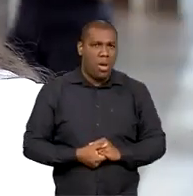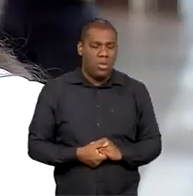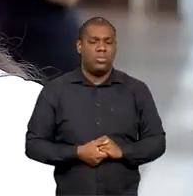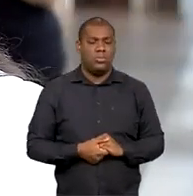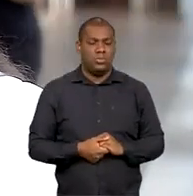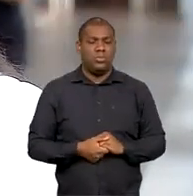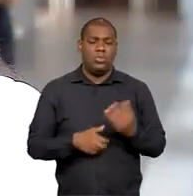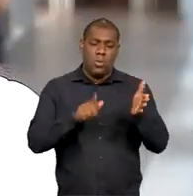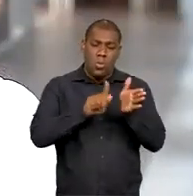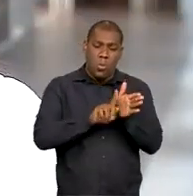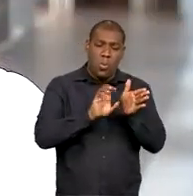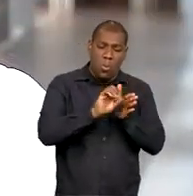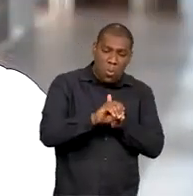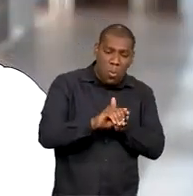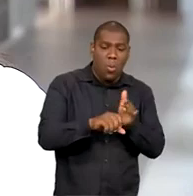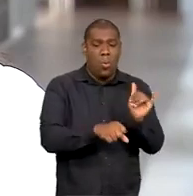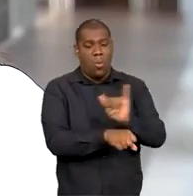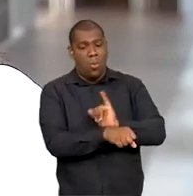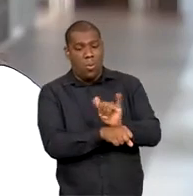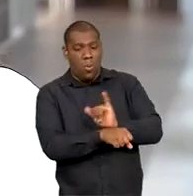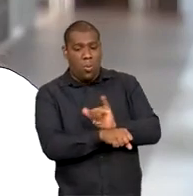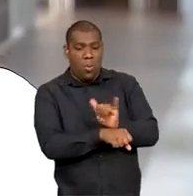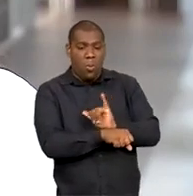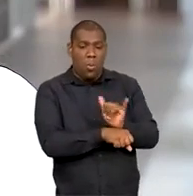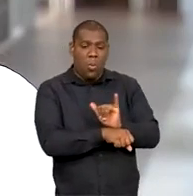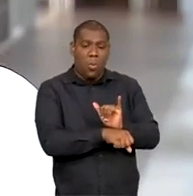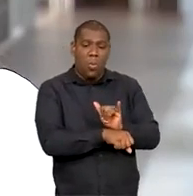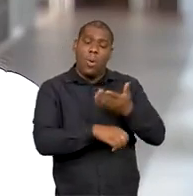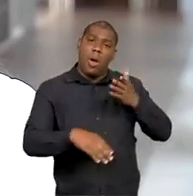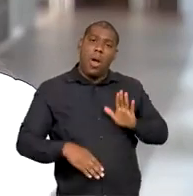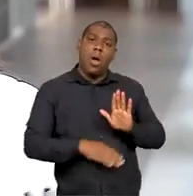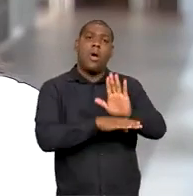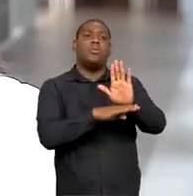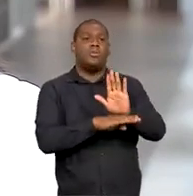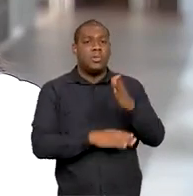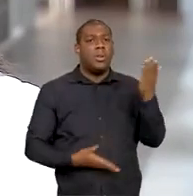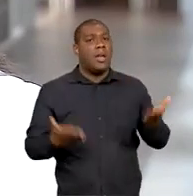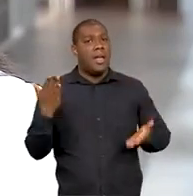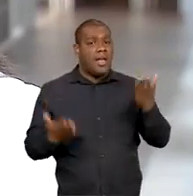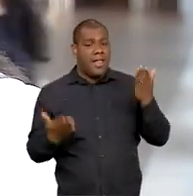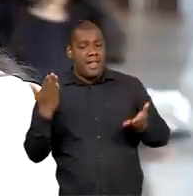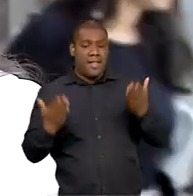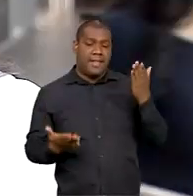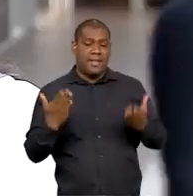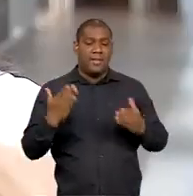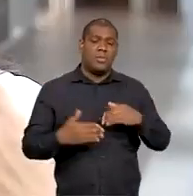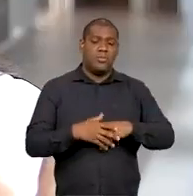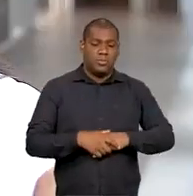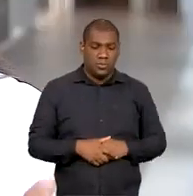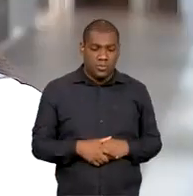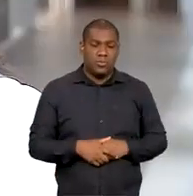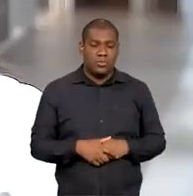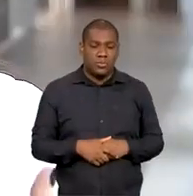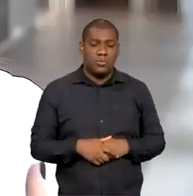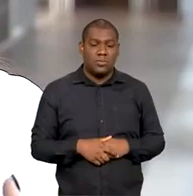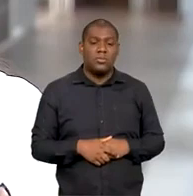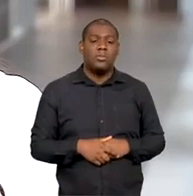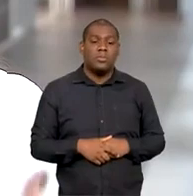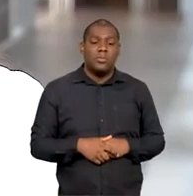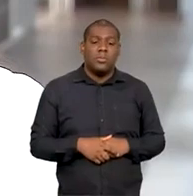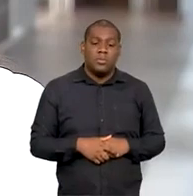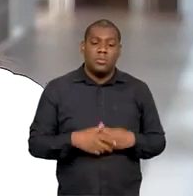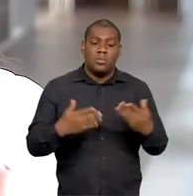por exemplo, no Google e no YouTube, é algo que pode ajudar a amenizar e também levar a campanha mais para a rua, né? Fazer mais eventos, estar